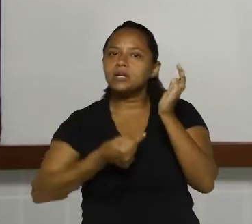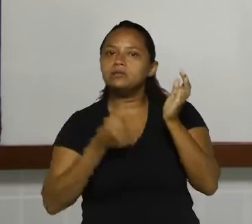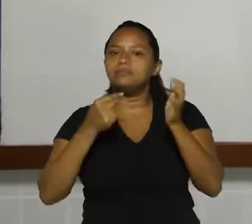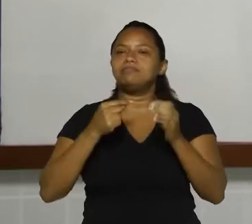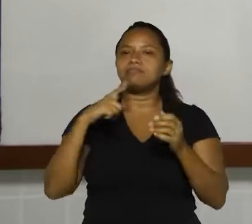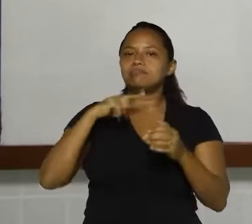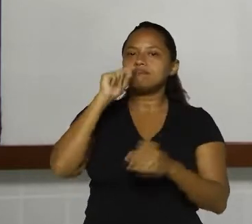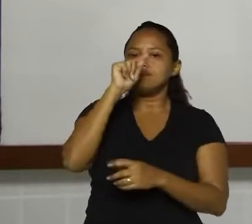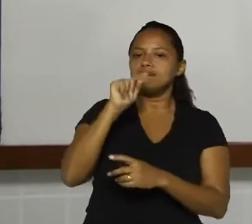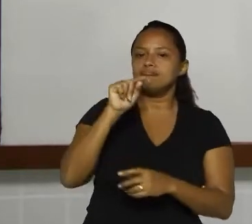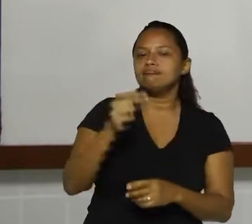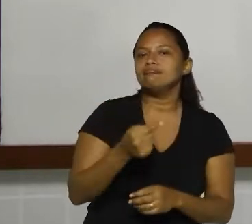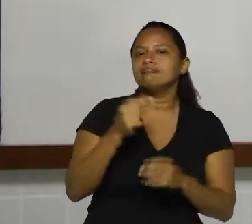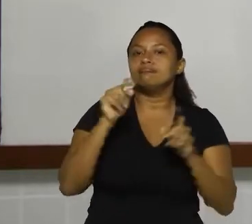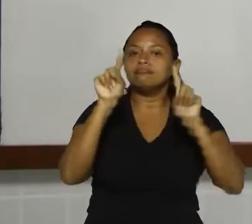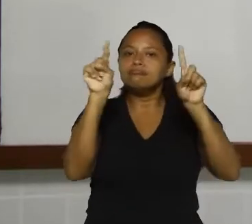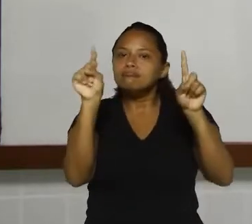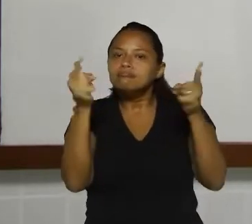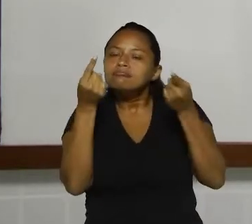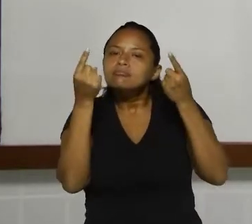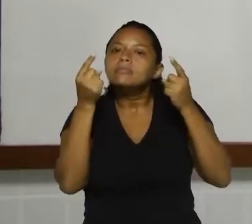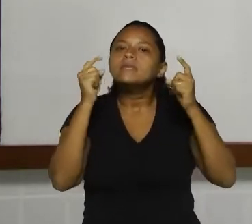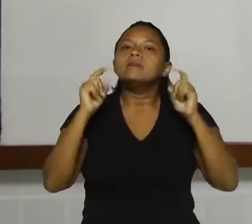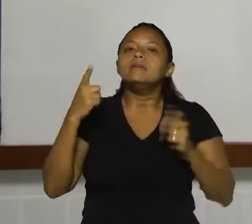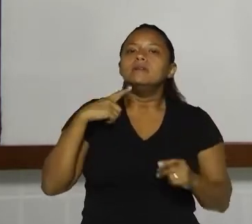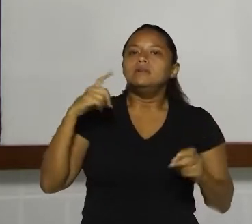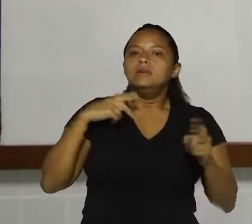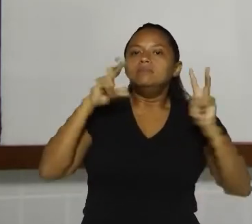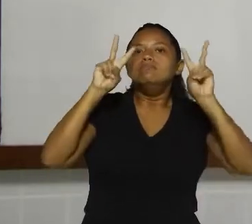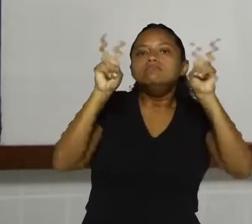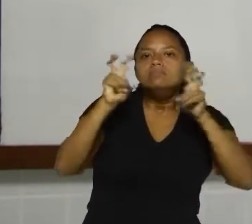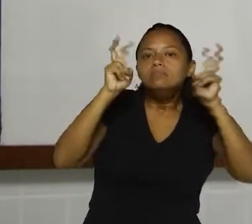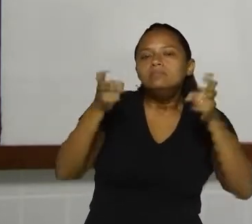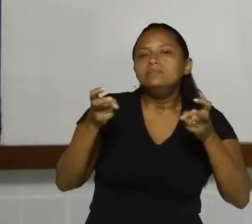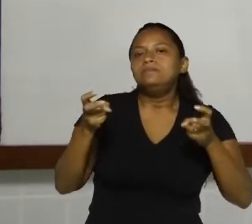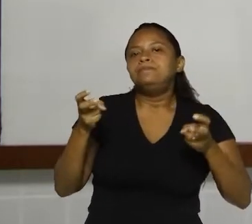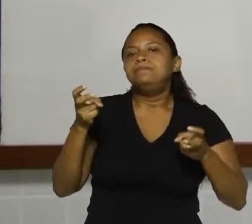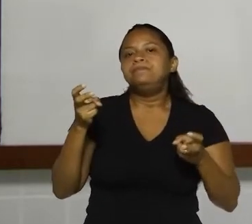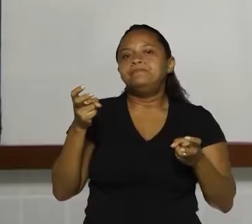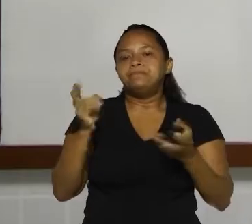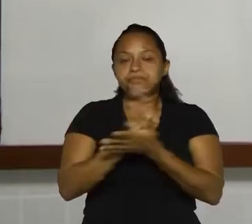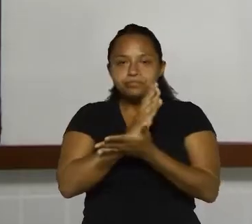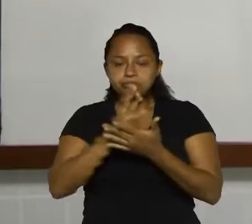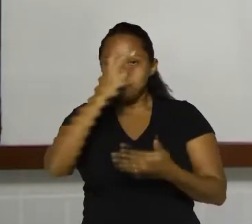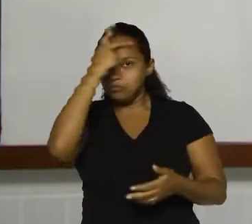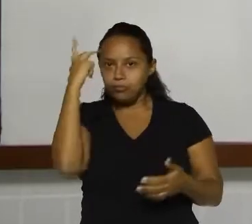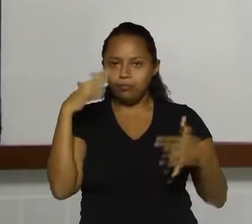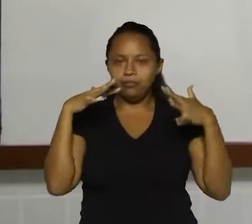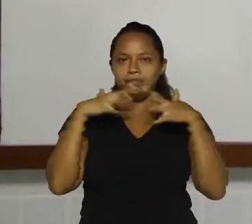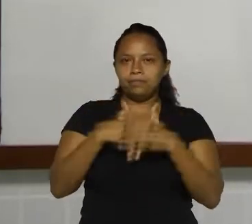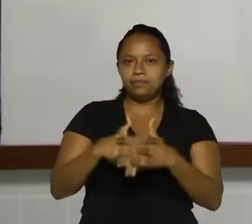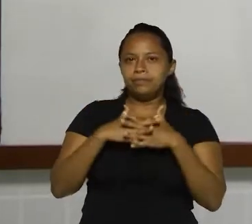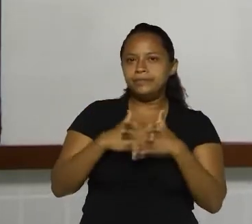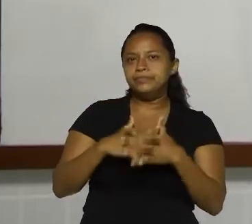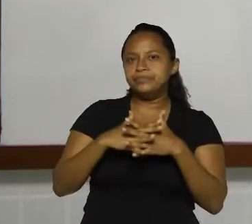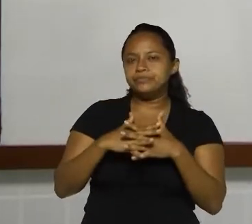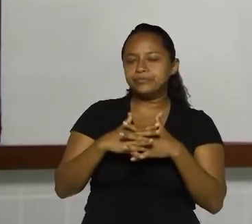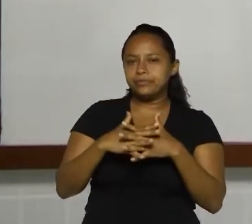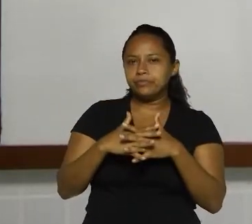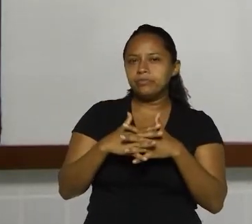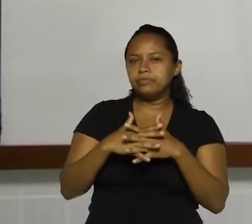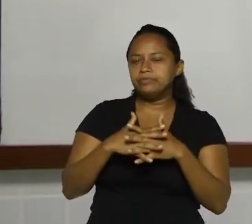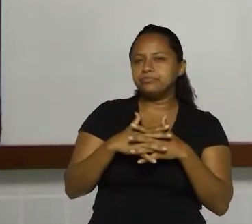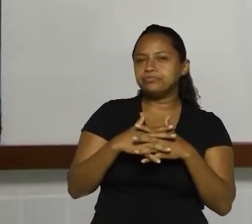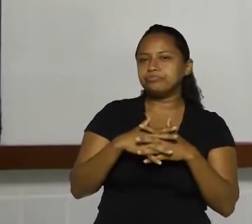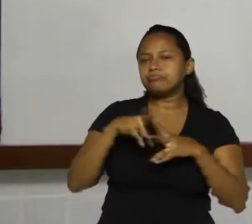travessões, parênteses, aspas. Tem muita gente que confunde, é... como é que se diz?